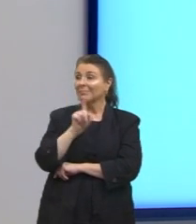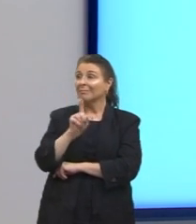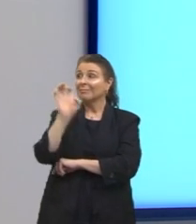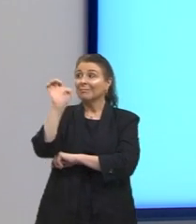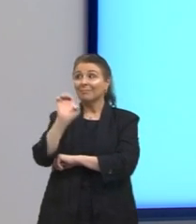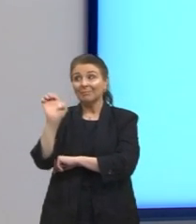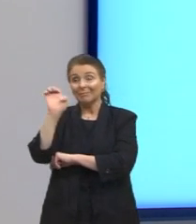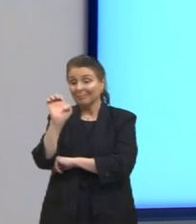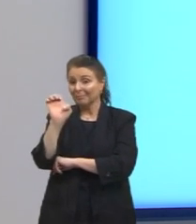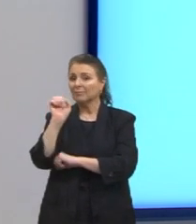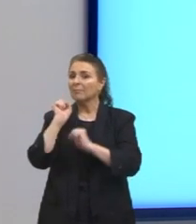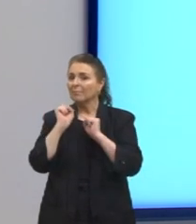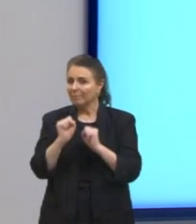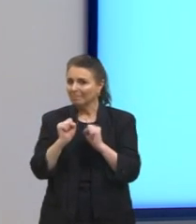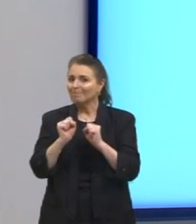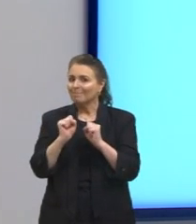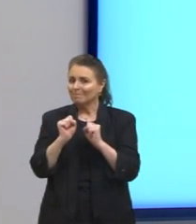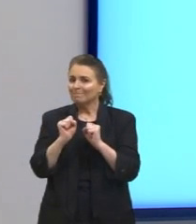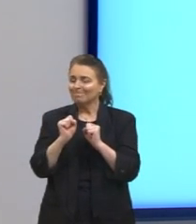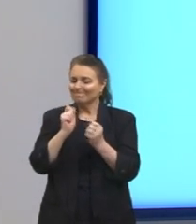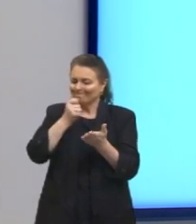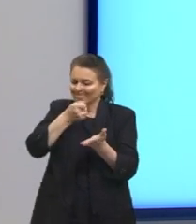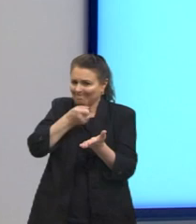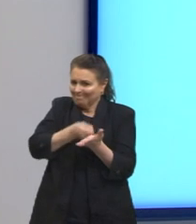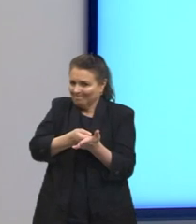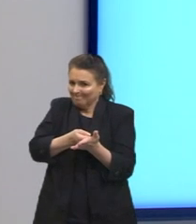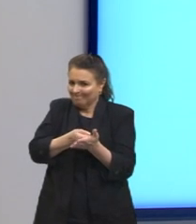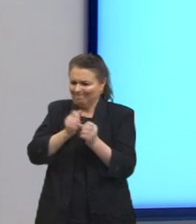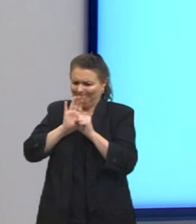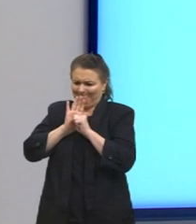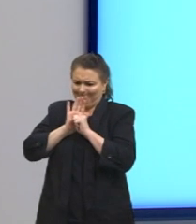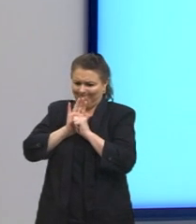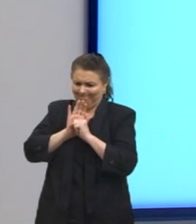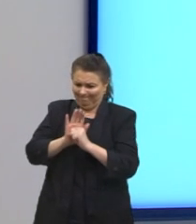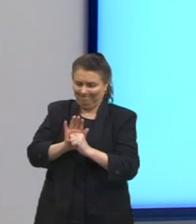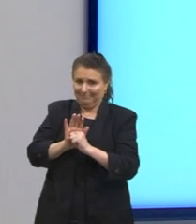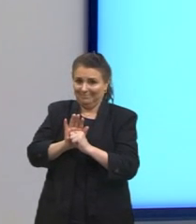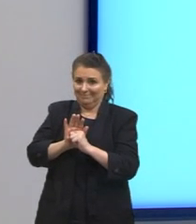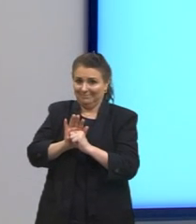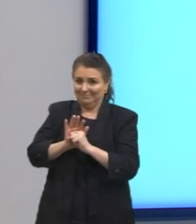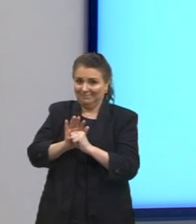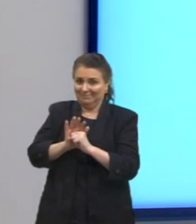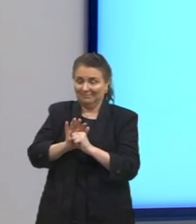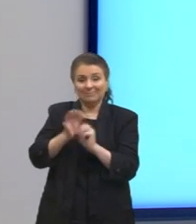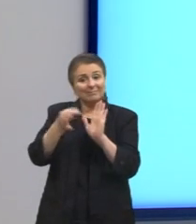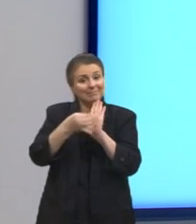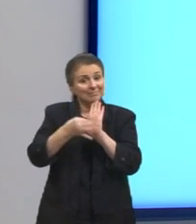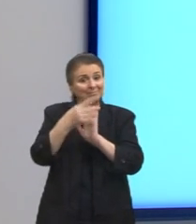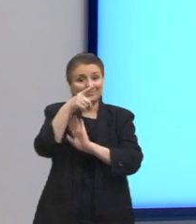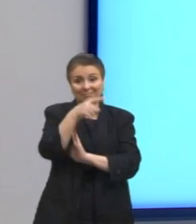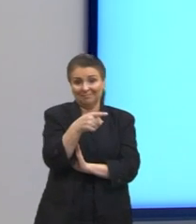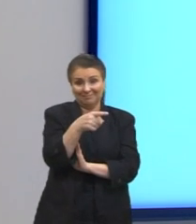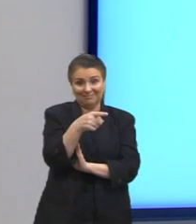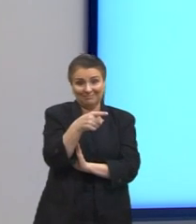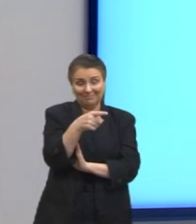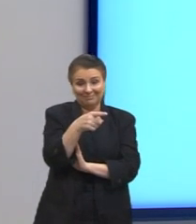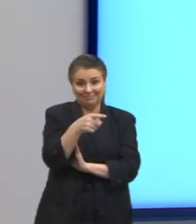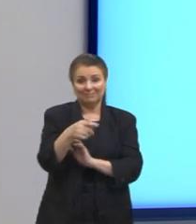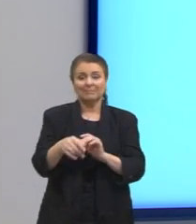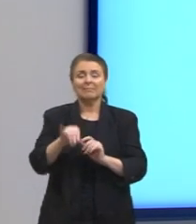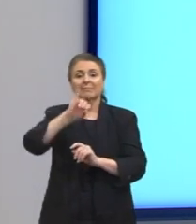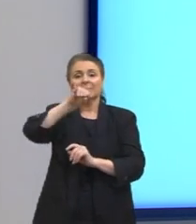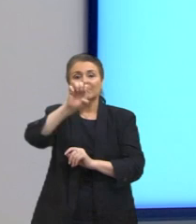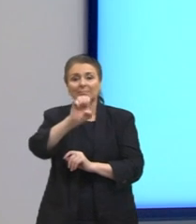Então, ela vê o ponto de vista dela em cima disso. E qual o ponto de vista, então? Então, a Jessie